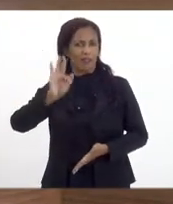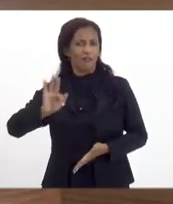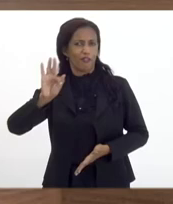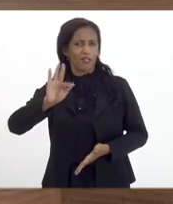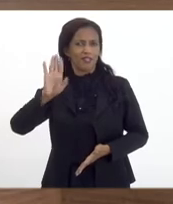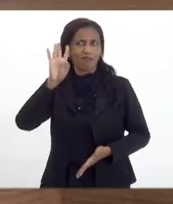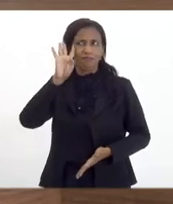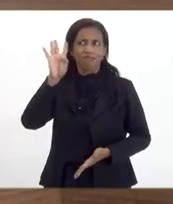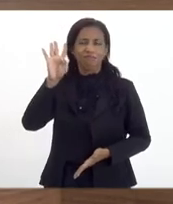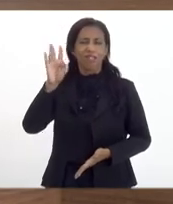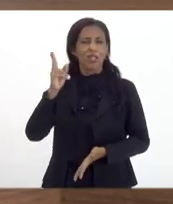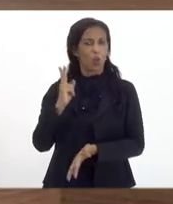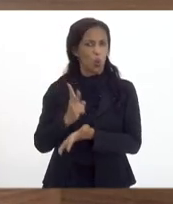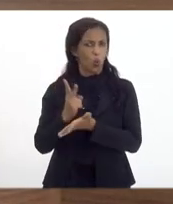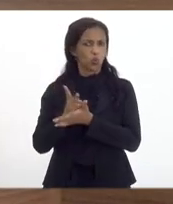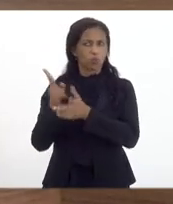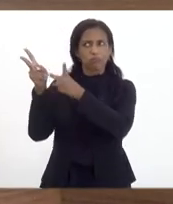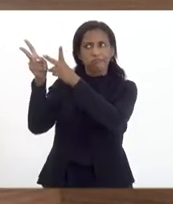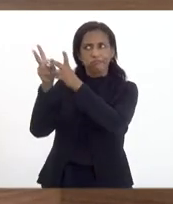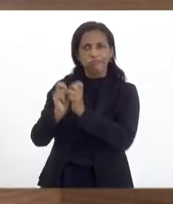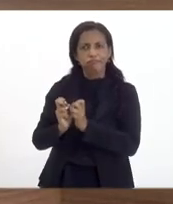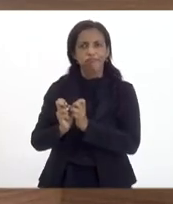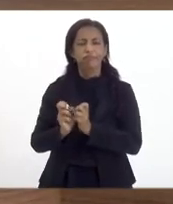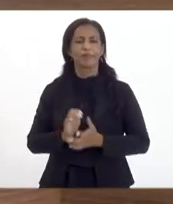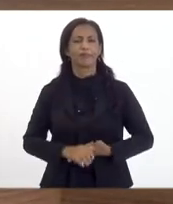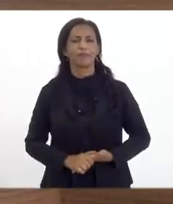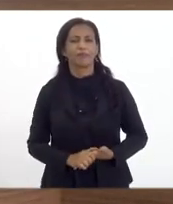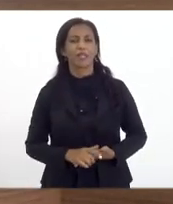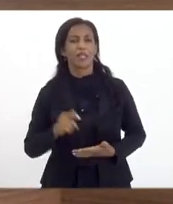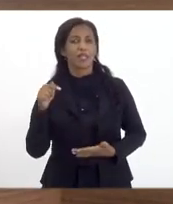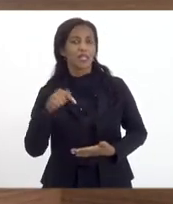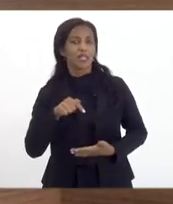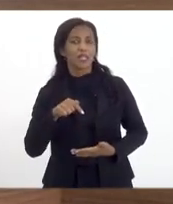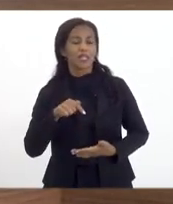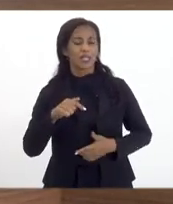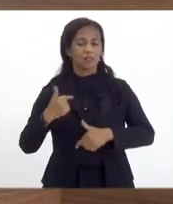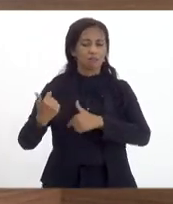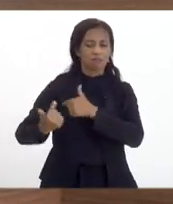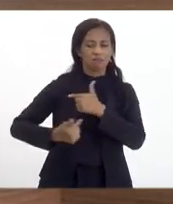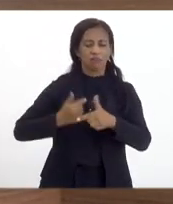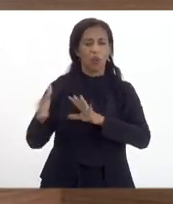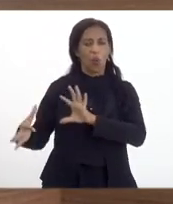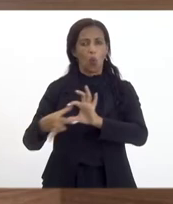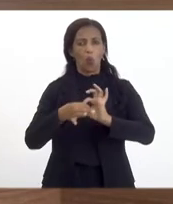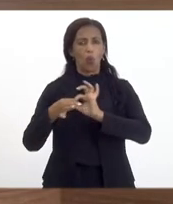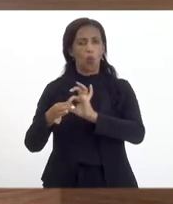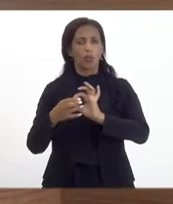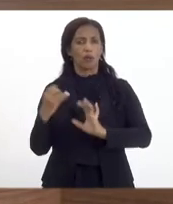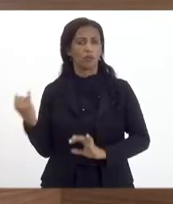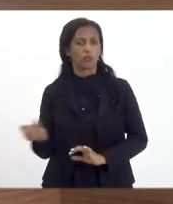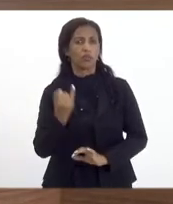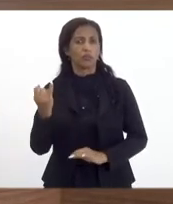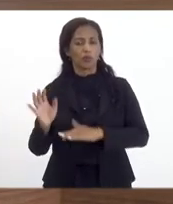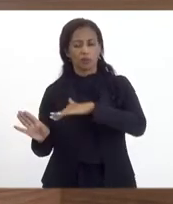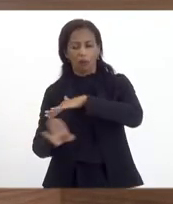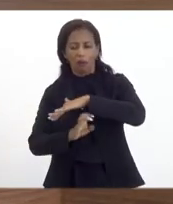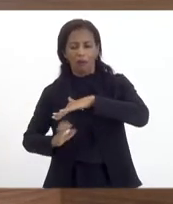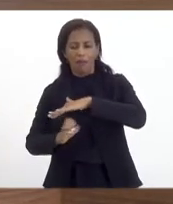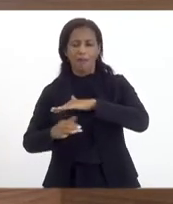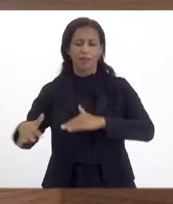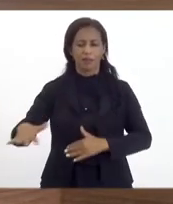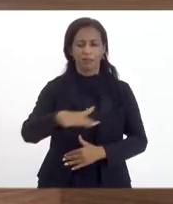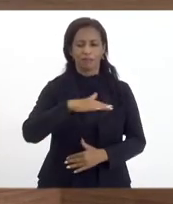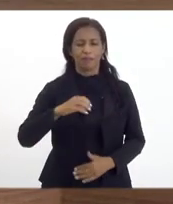e continua sendo. E esse cluster promoveu a união de importantes empresas da região, a